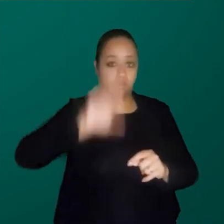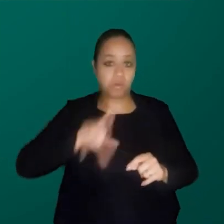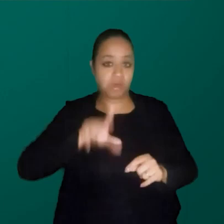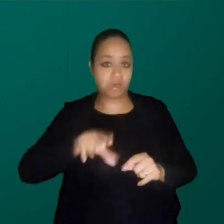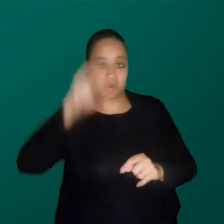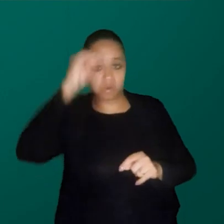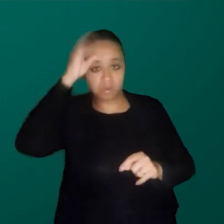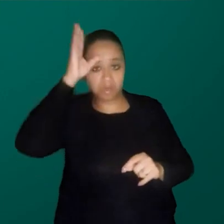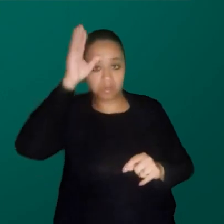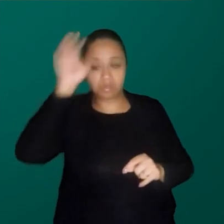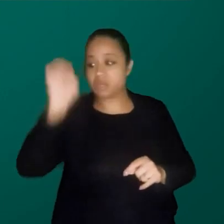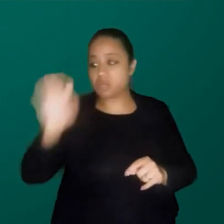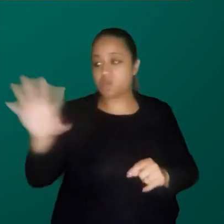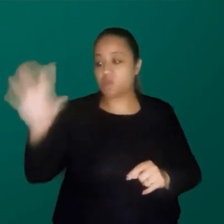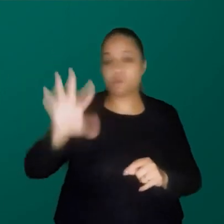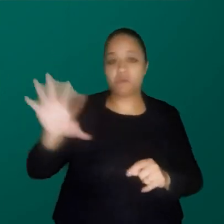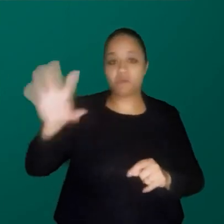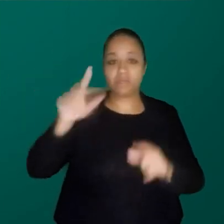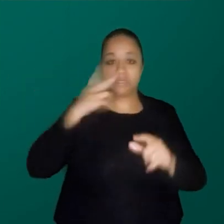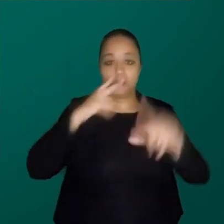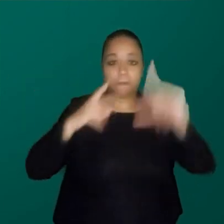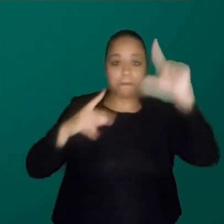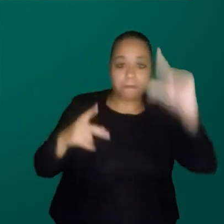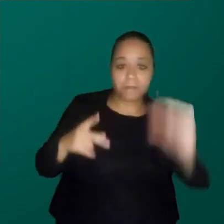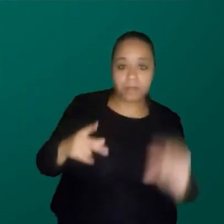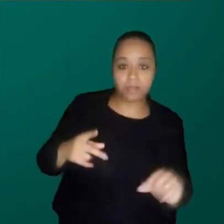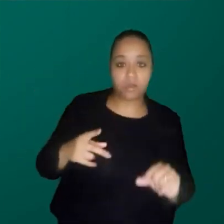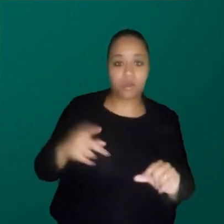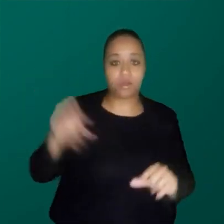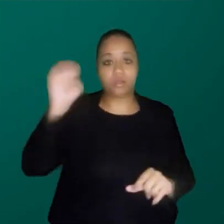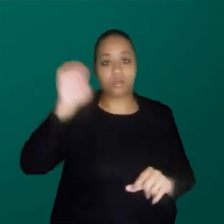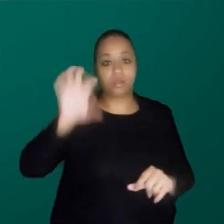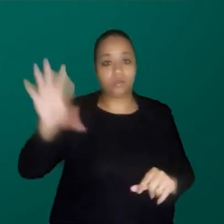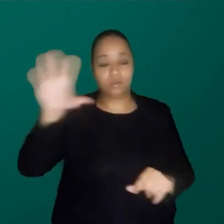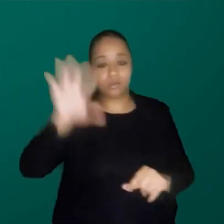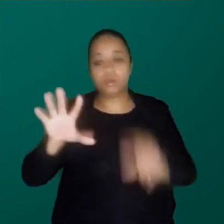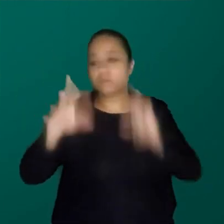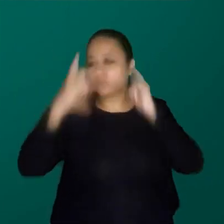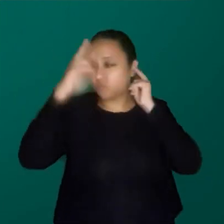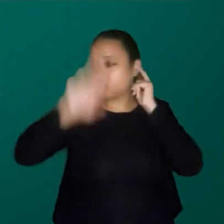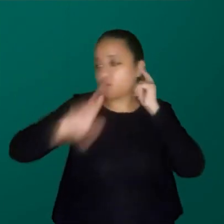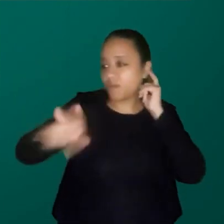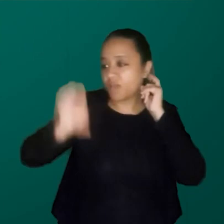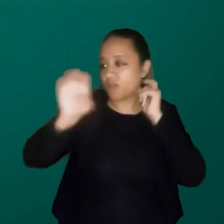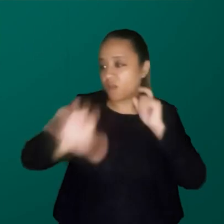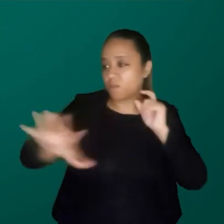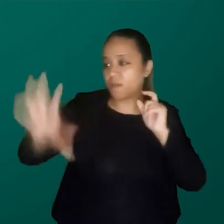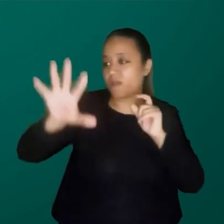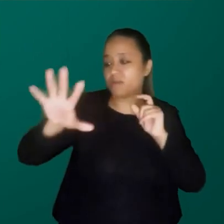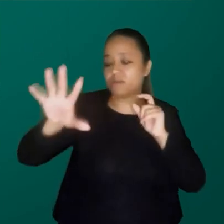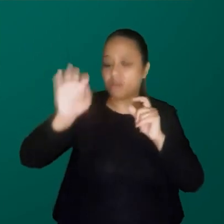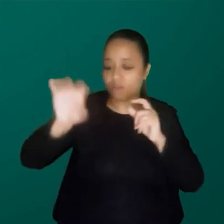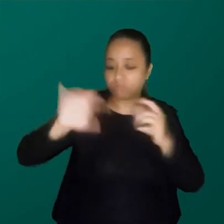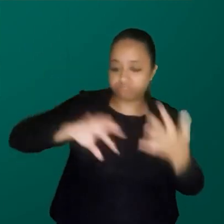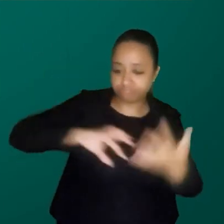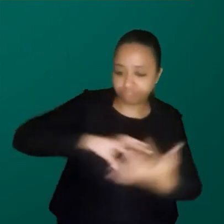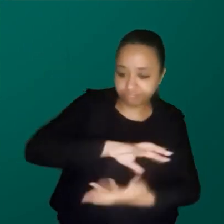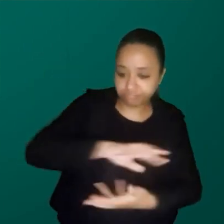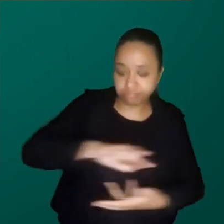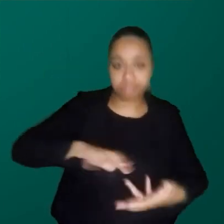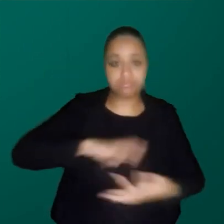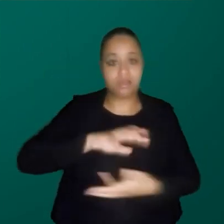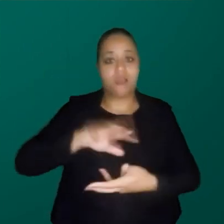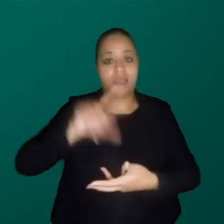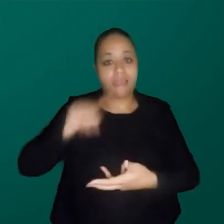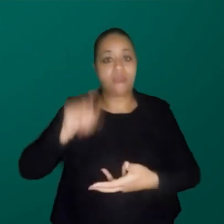europeus, passaram a ser conhecimentos menores. Então, esse outro que não é o europeu, que passa a ser universal, é um